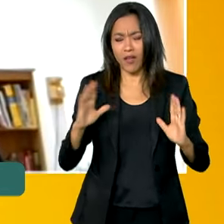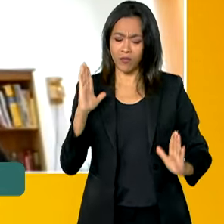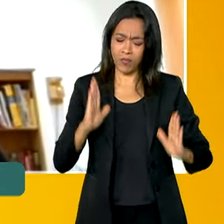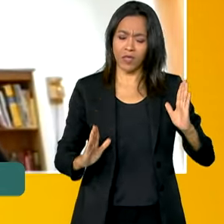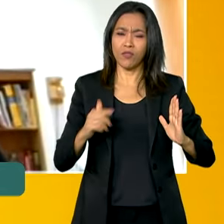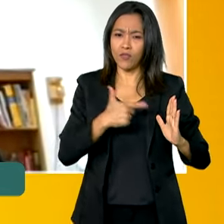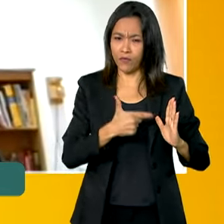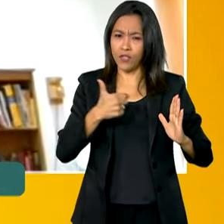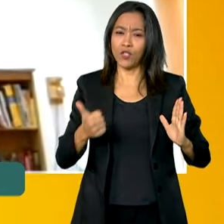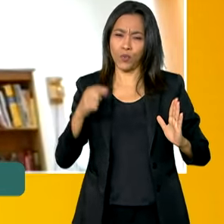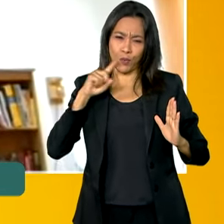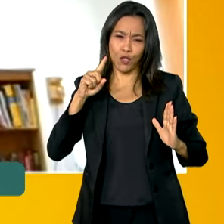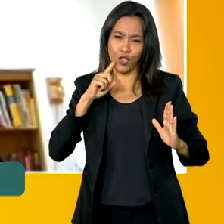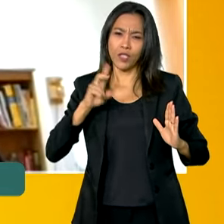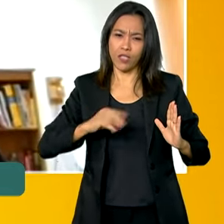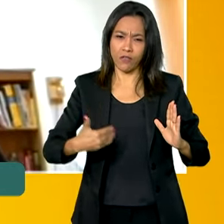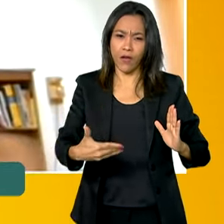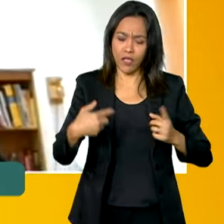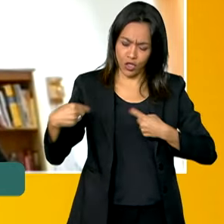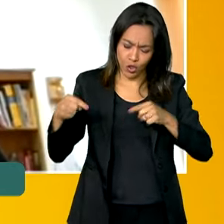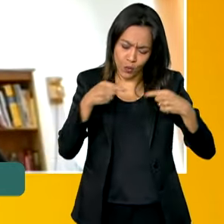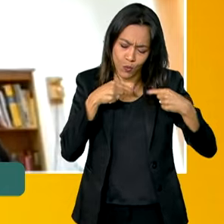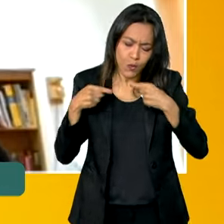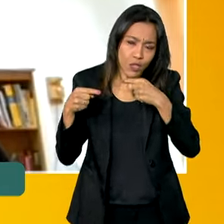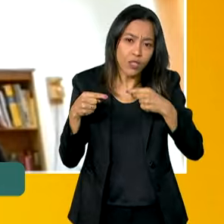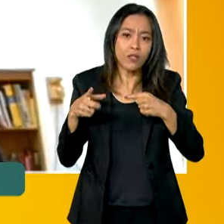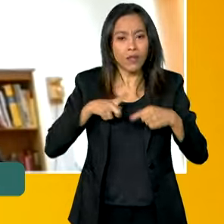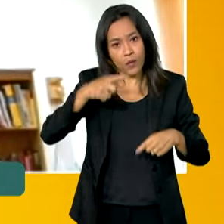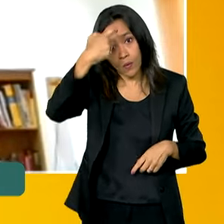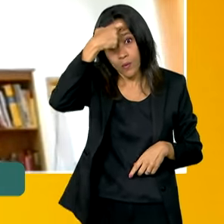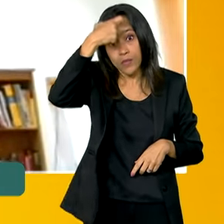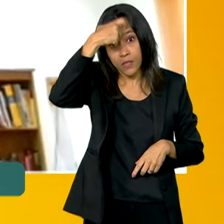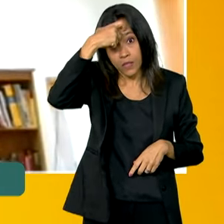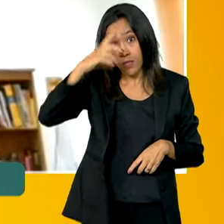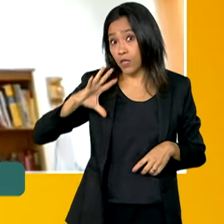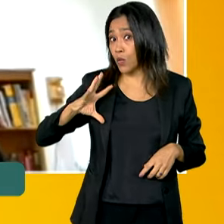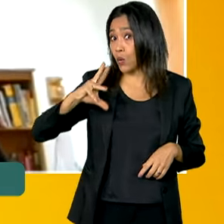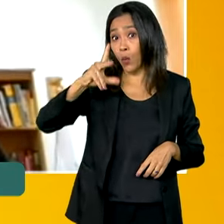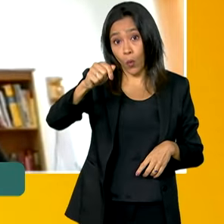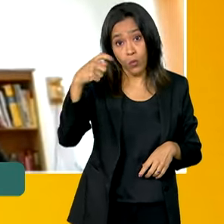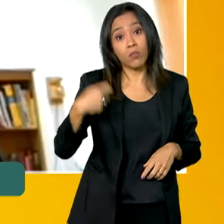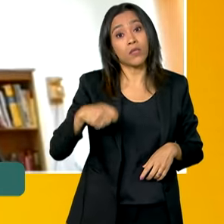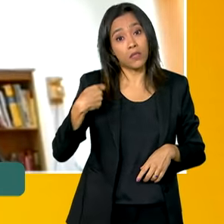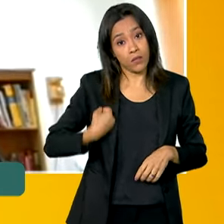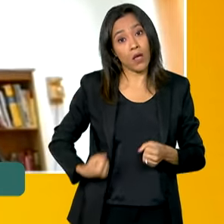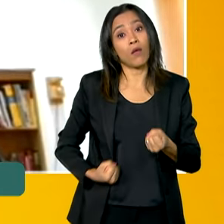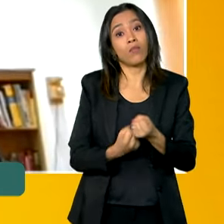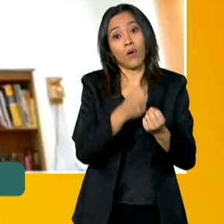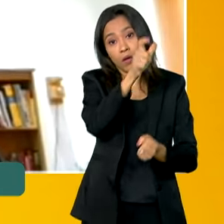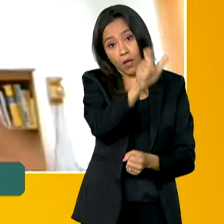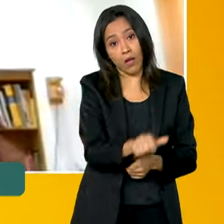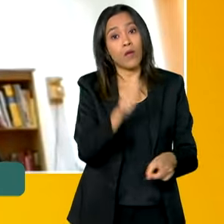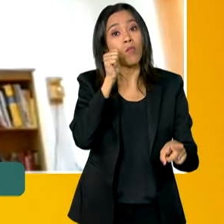com a sociedade essa consciência e o apoio que todo mundo tem que dar a uma mulher que está em situação de violência e a